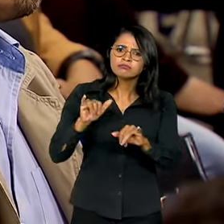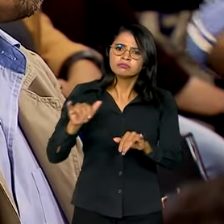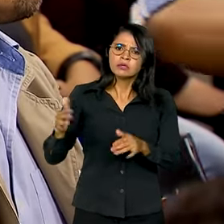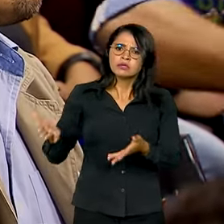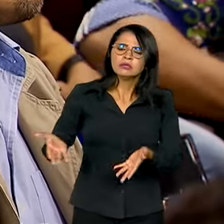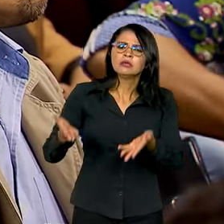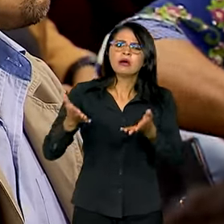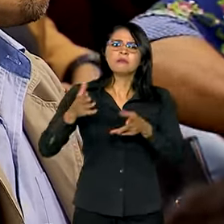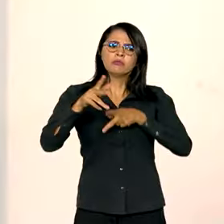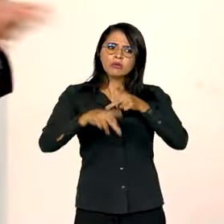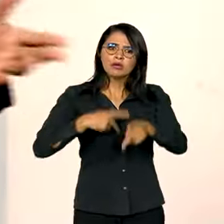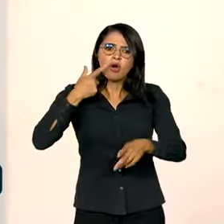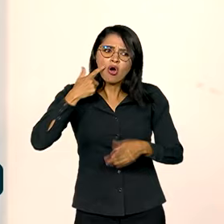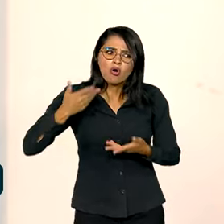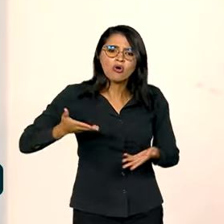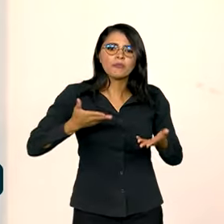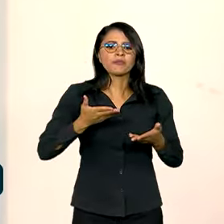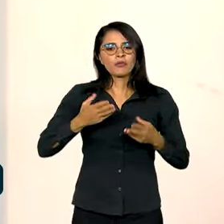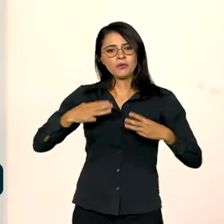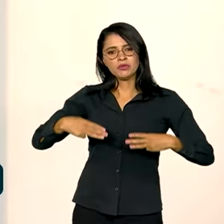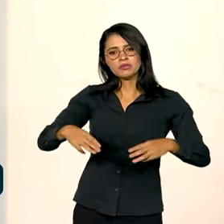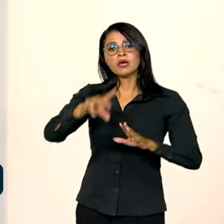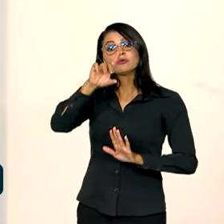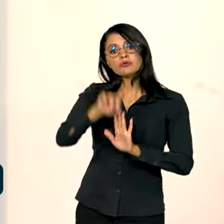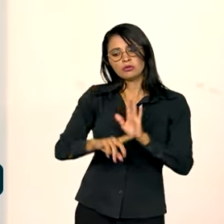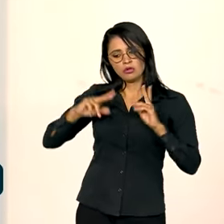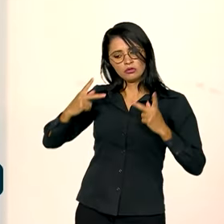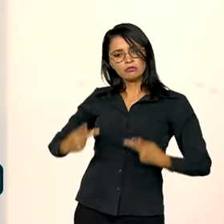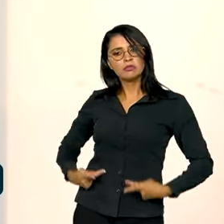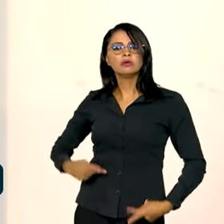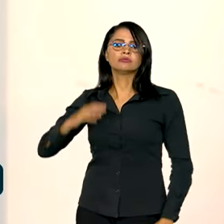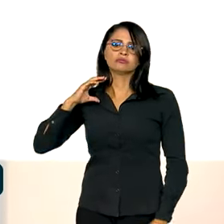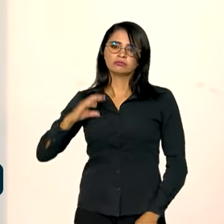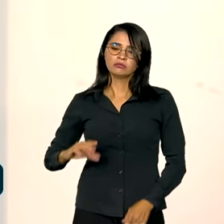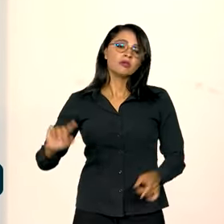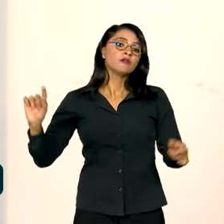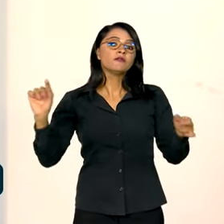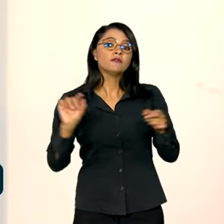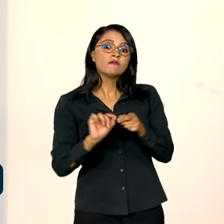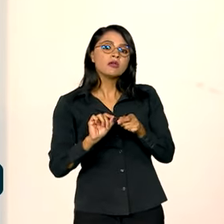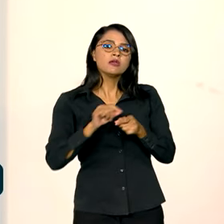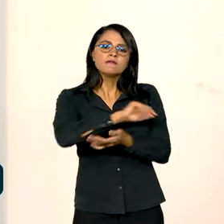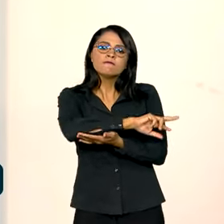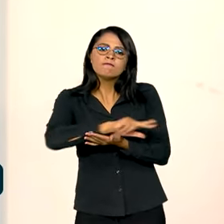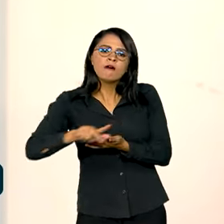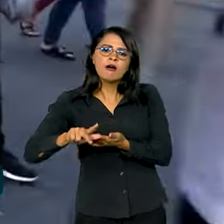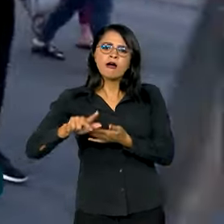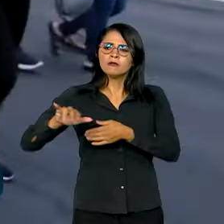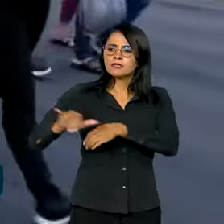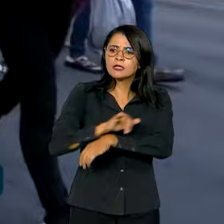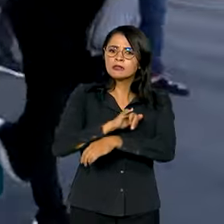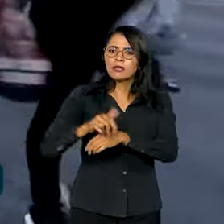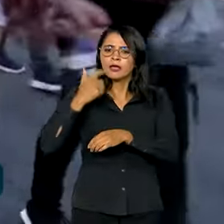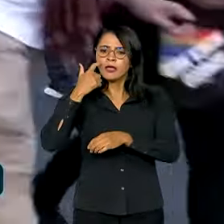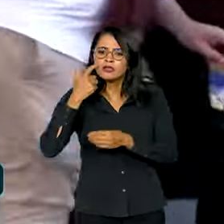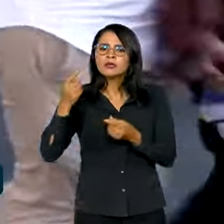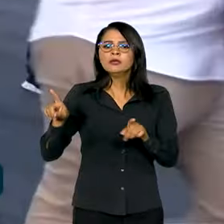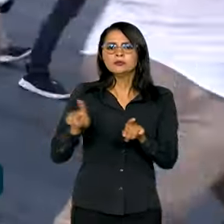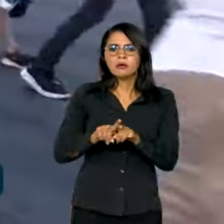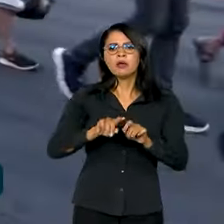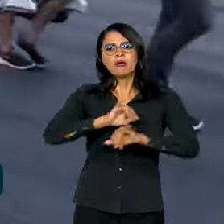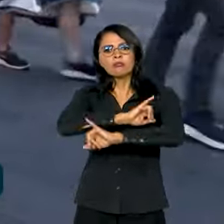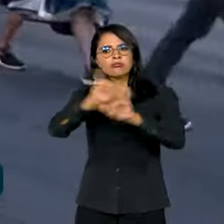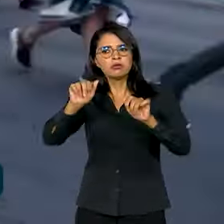mobilizar a população, o Ministério dos Direitos Humanos e Cidadania realizou uma série de ações, além de uma